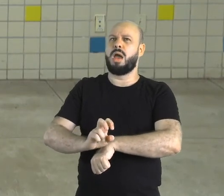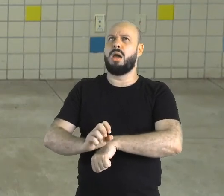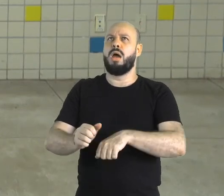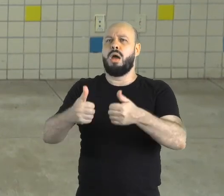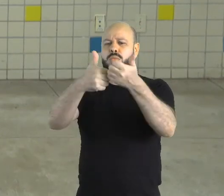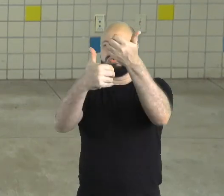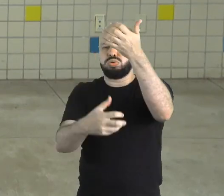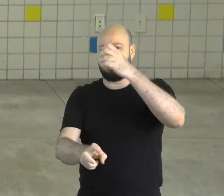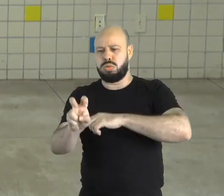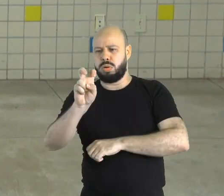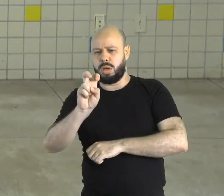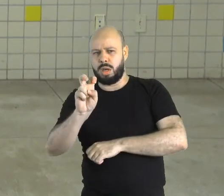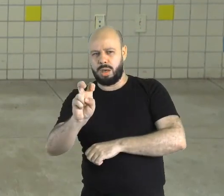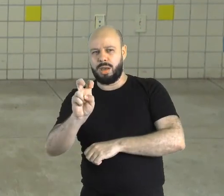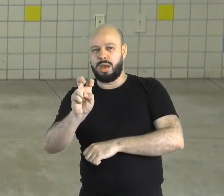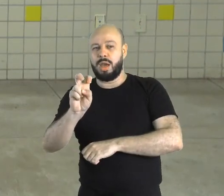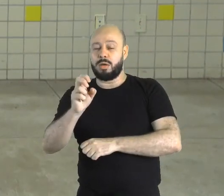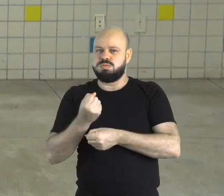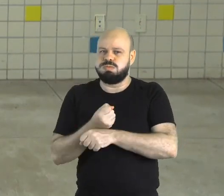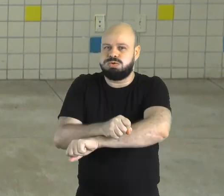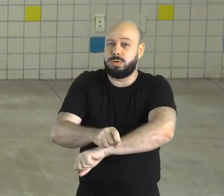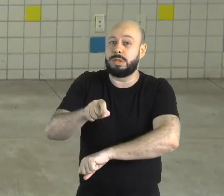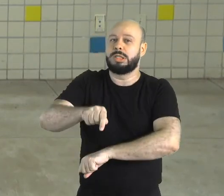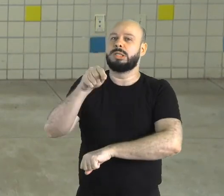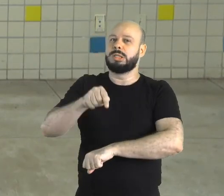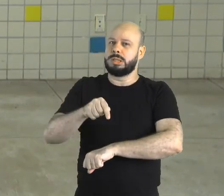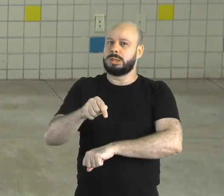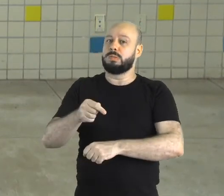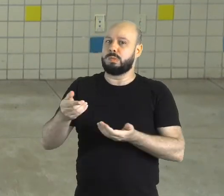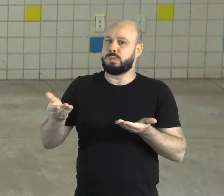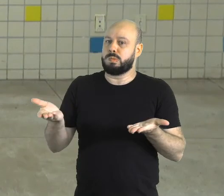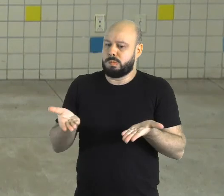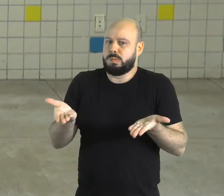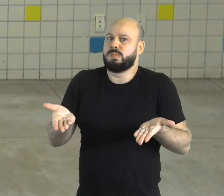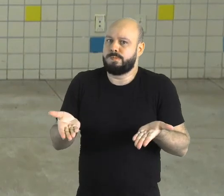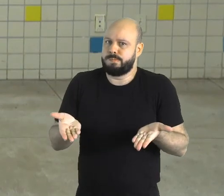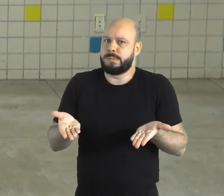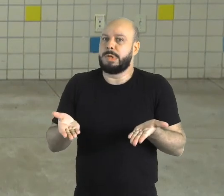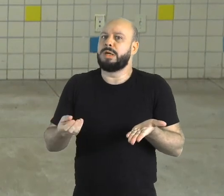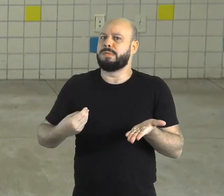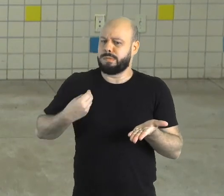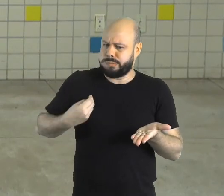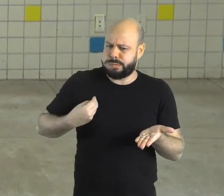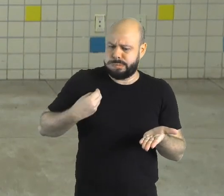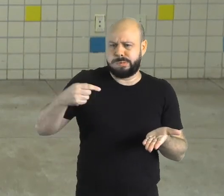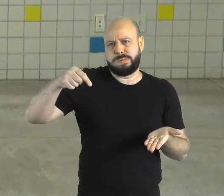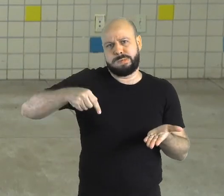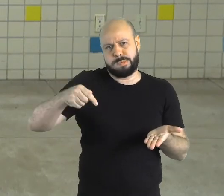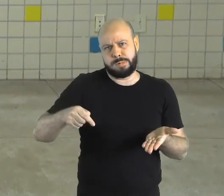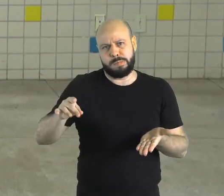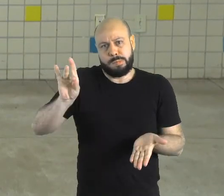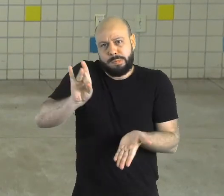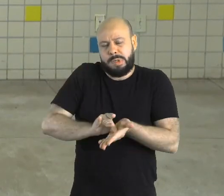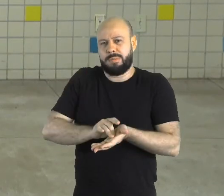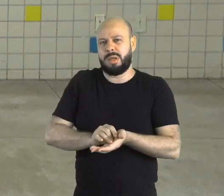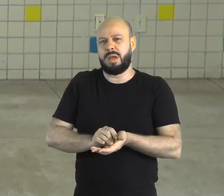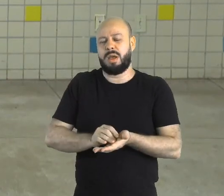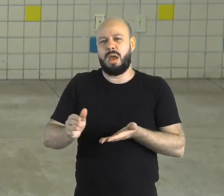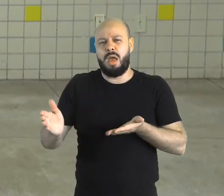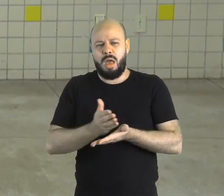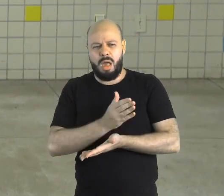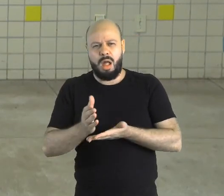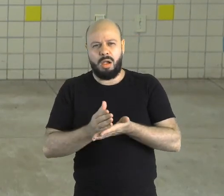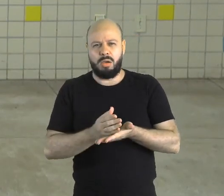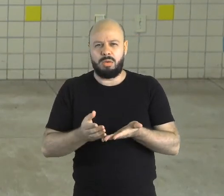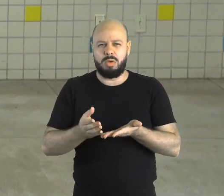onde ocorre esse processo de escravização na atualidade. Então, está muito presente na nossa realidade. Pessoas que são enganadas, tá? Com